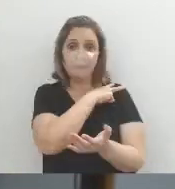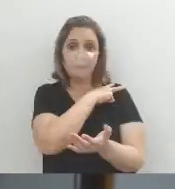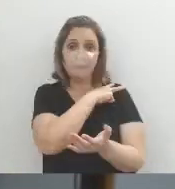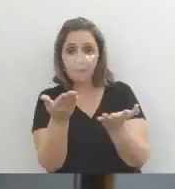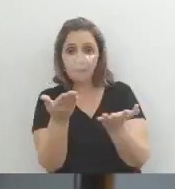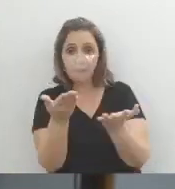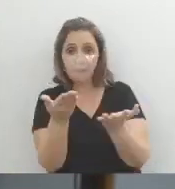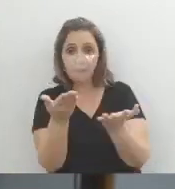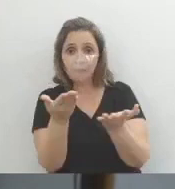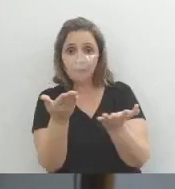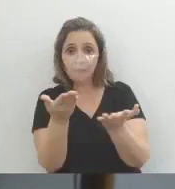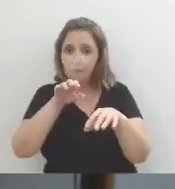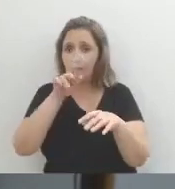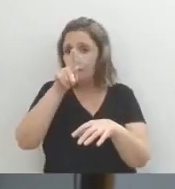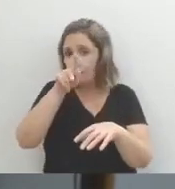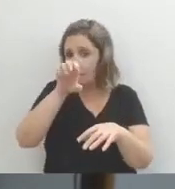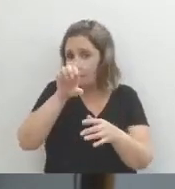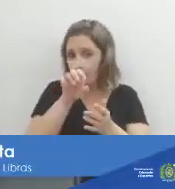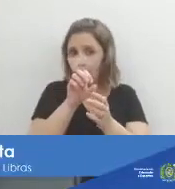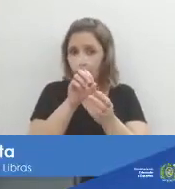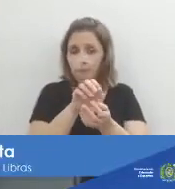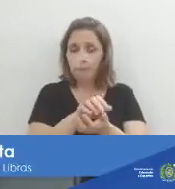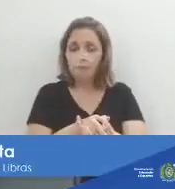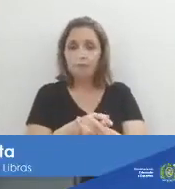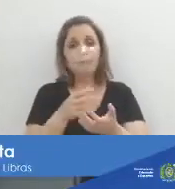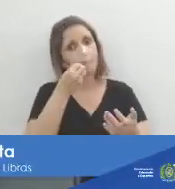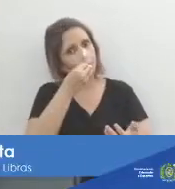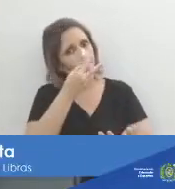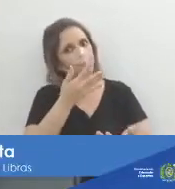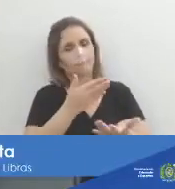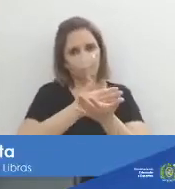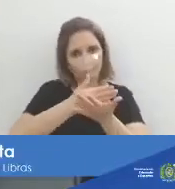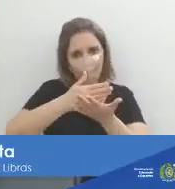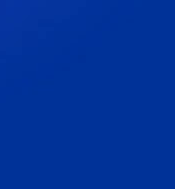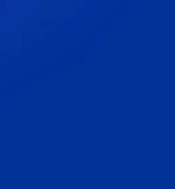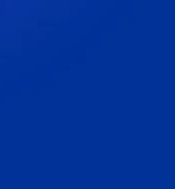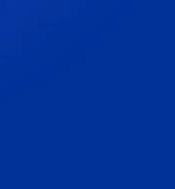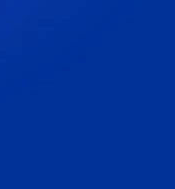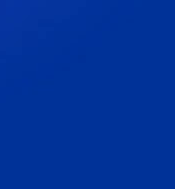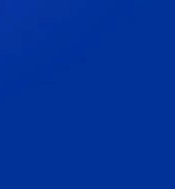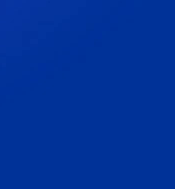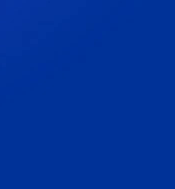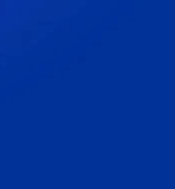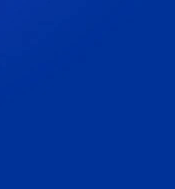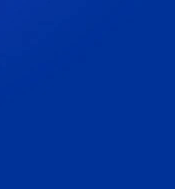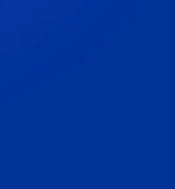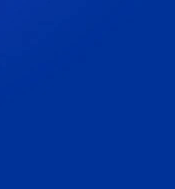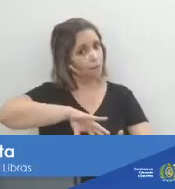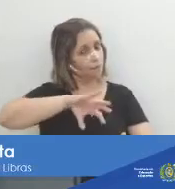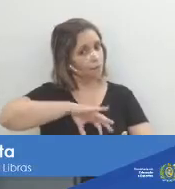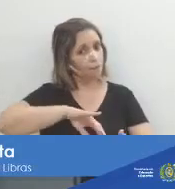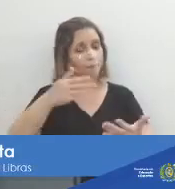aqui no Educa.pe, olha só, vamos dar início a nossa aula de língua portuguesa, hoje